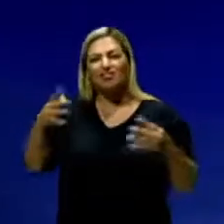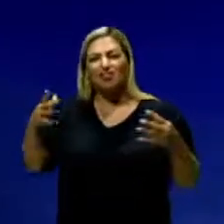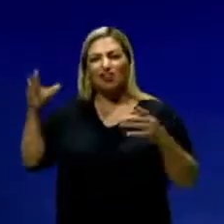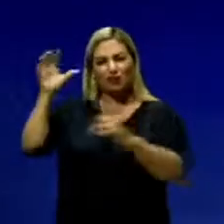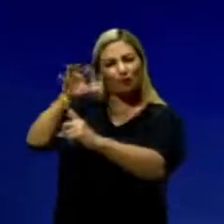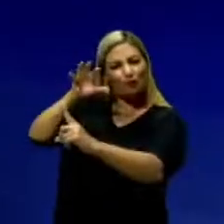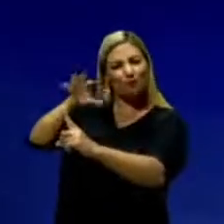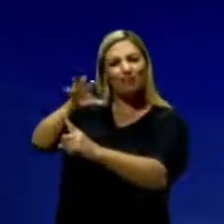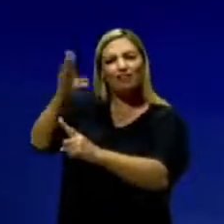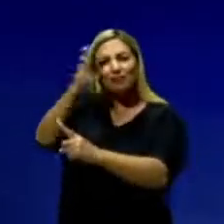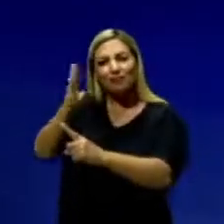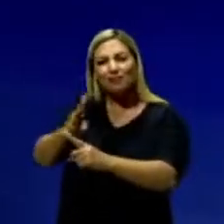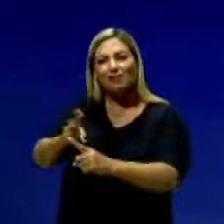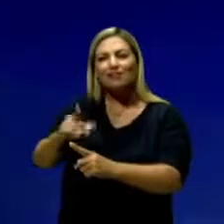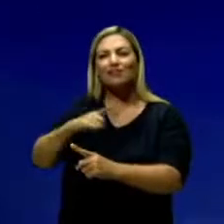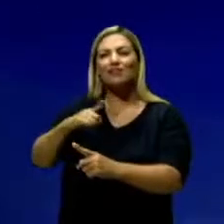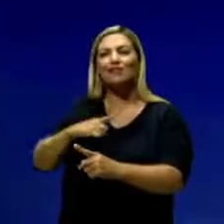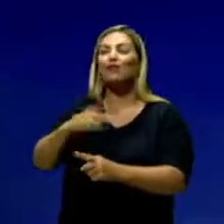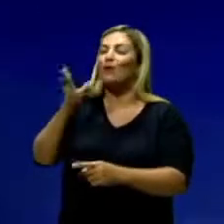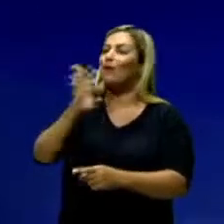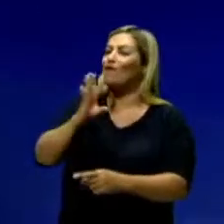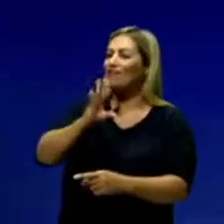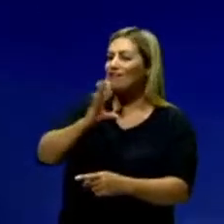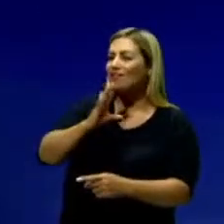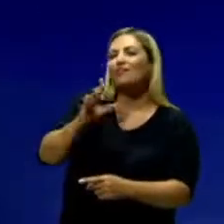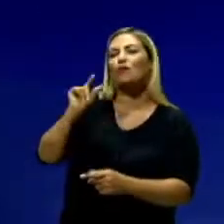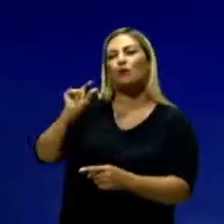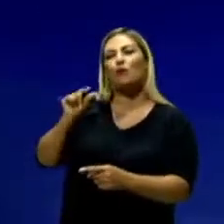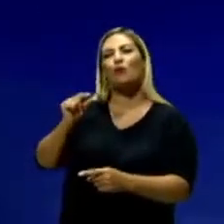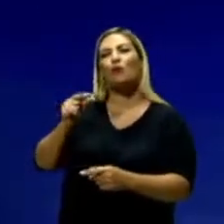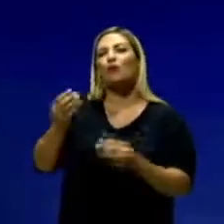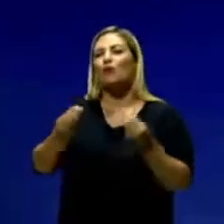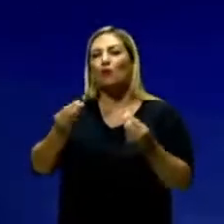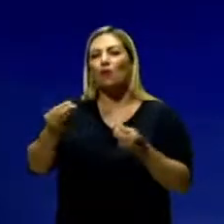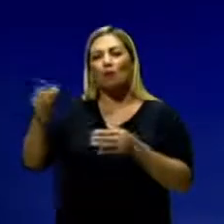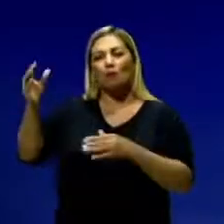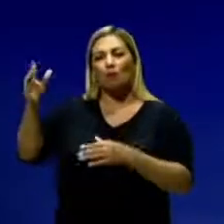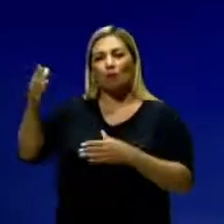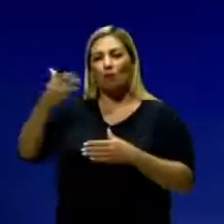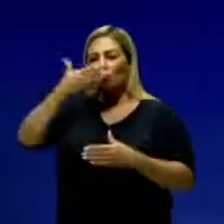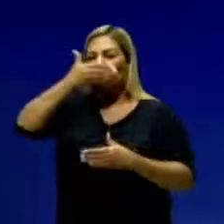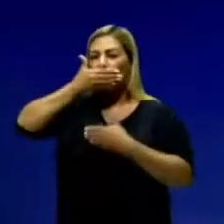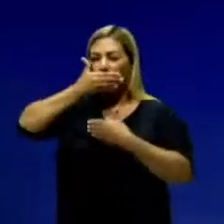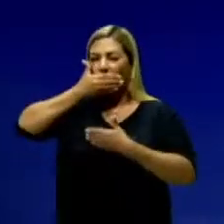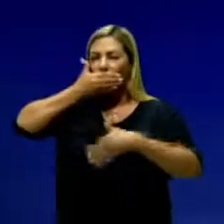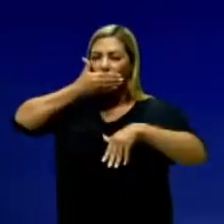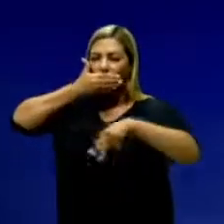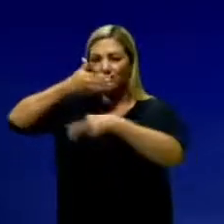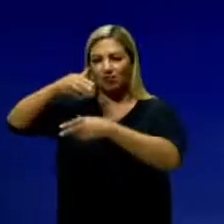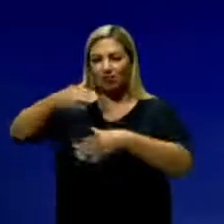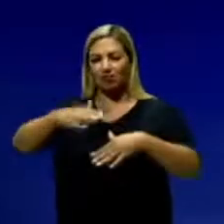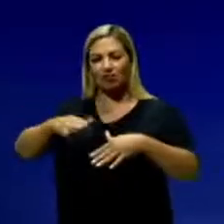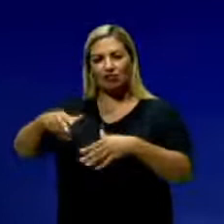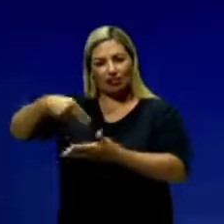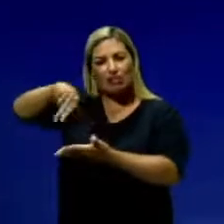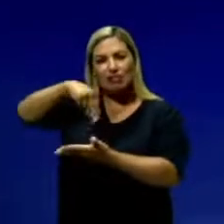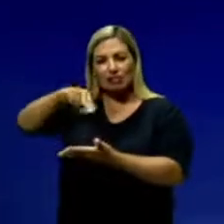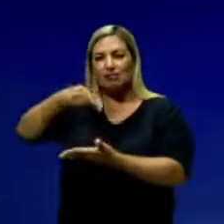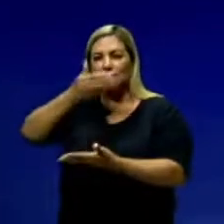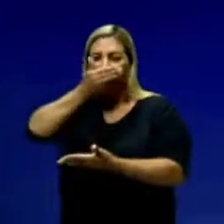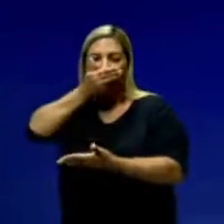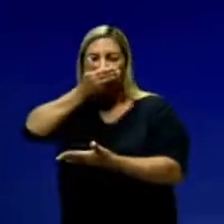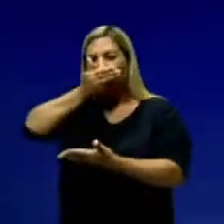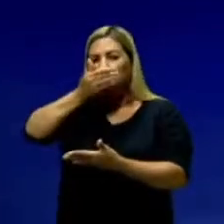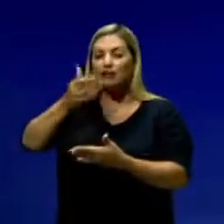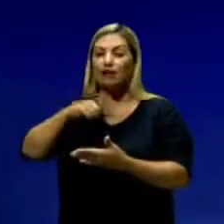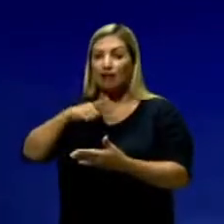aí. E a gente conseguiu conhecer bastante a questão da dança do ventre, que também é uma dança sagrada árabe,